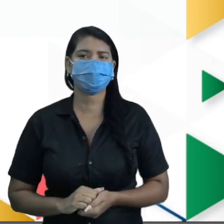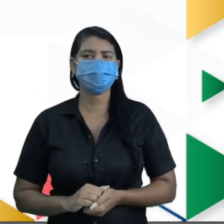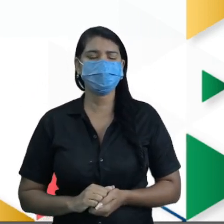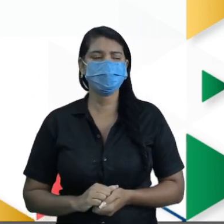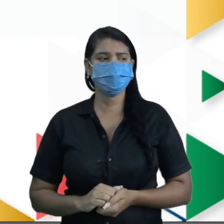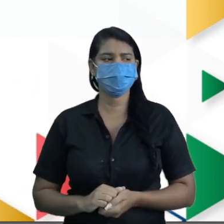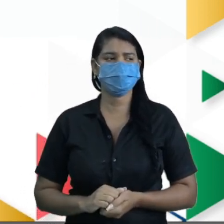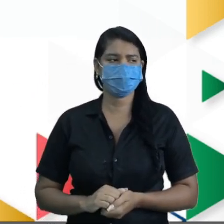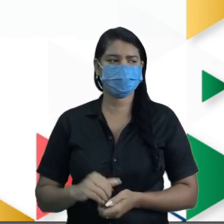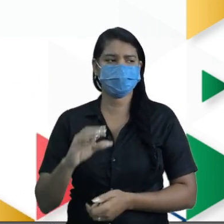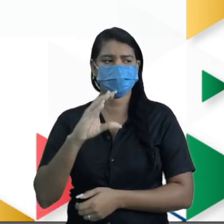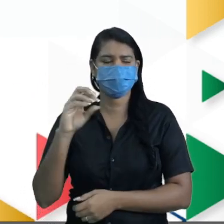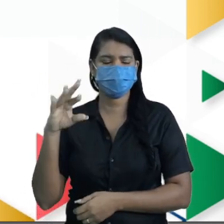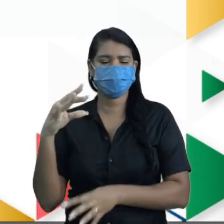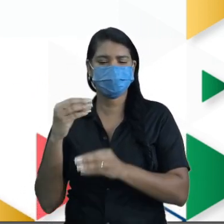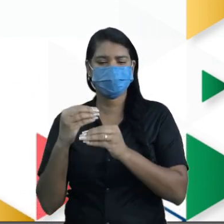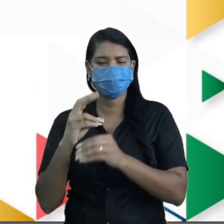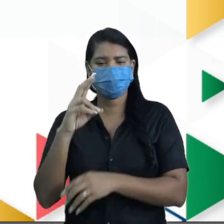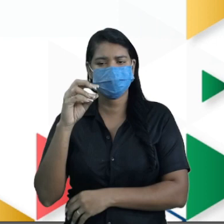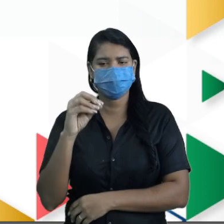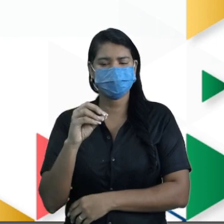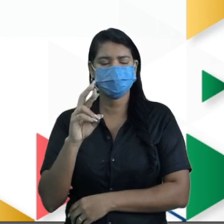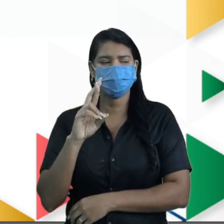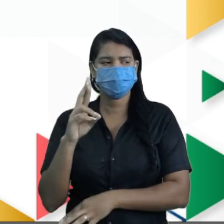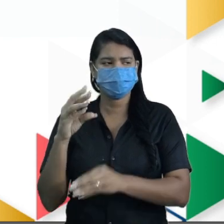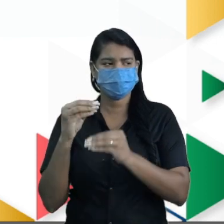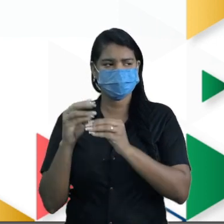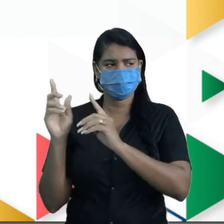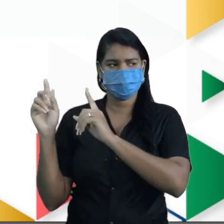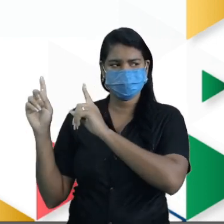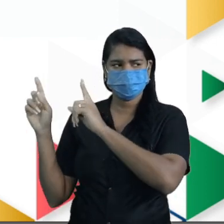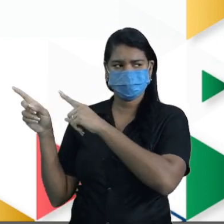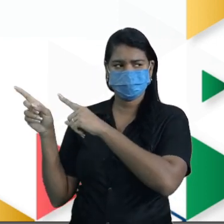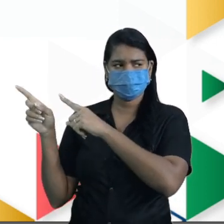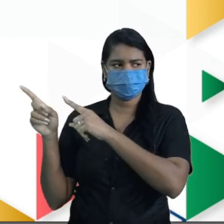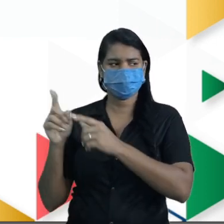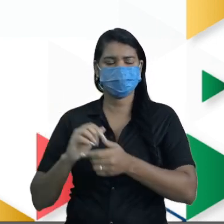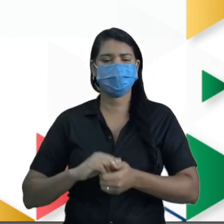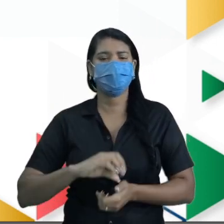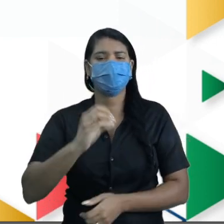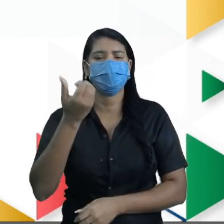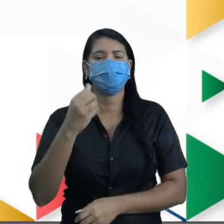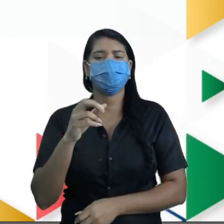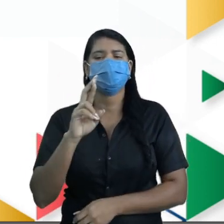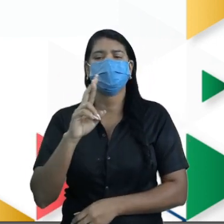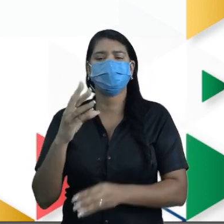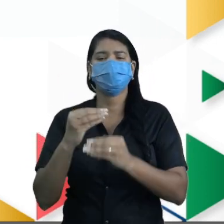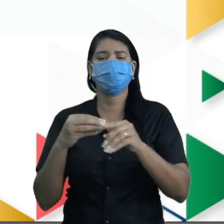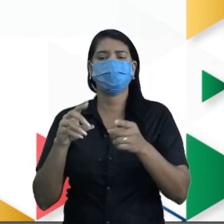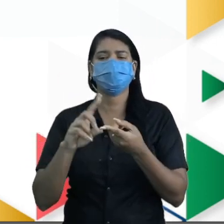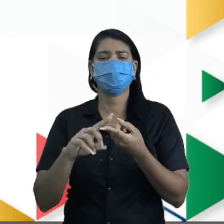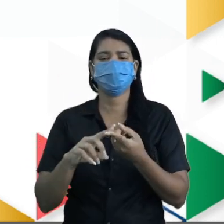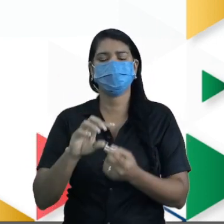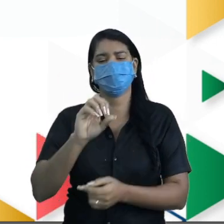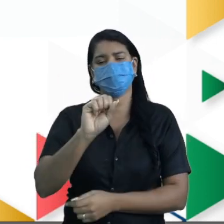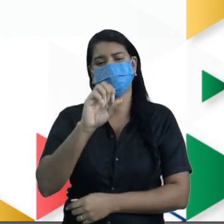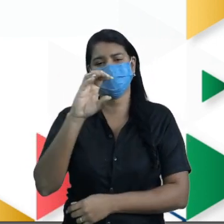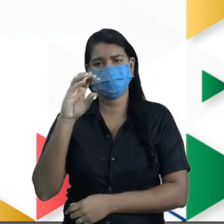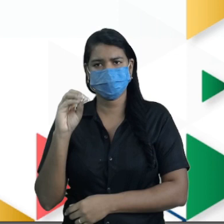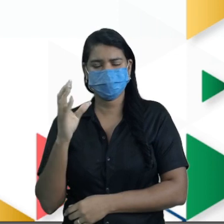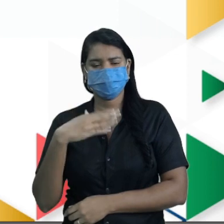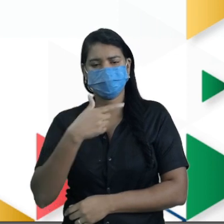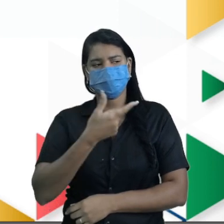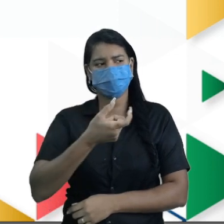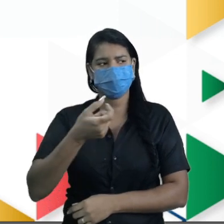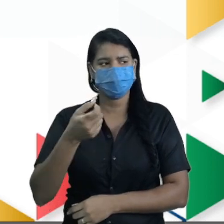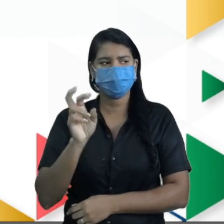Quantidade? 50. Tá vendo aí na coluna principal? Pronto. Notas de R$10,00 tem R$80,00. E notas de